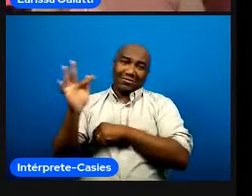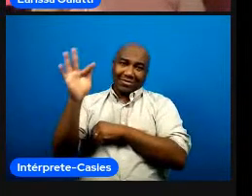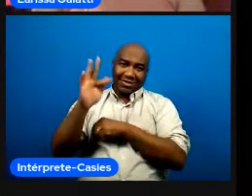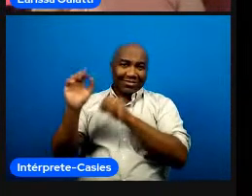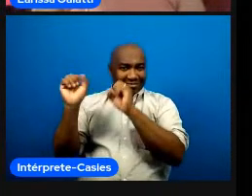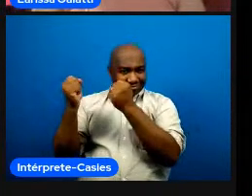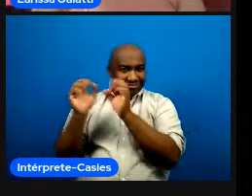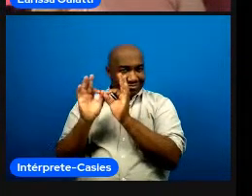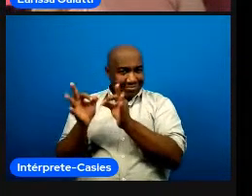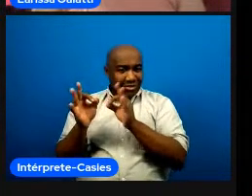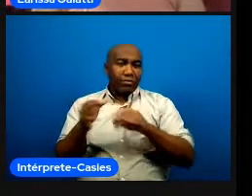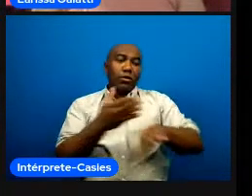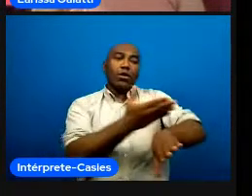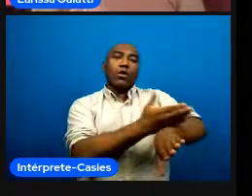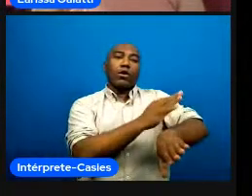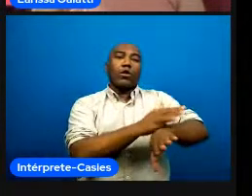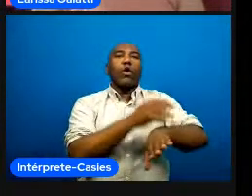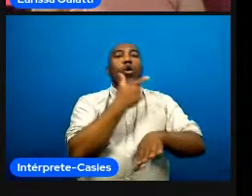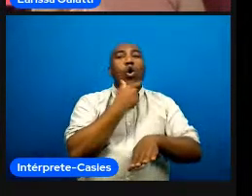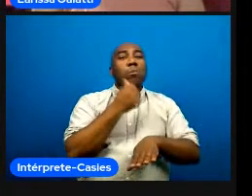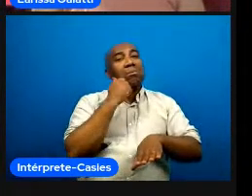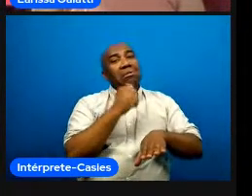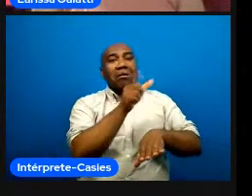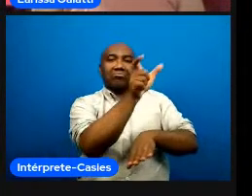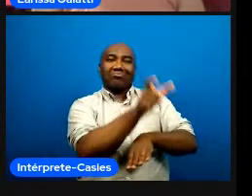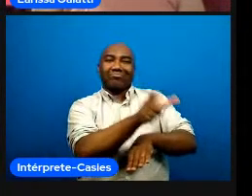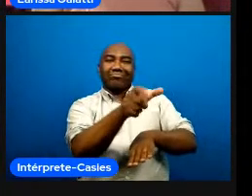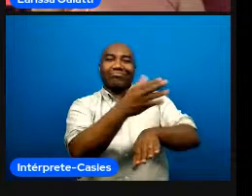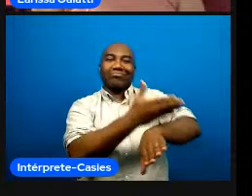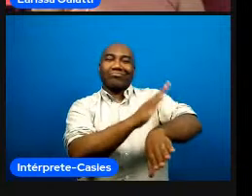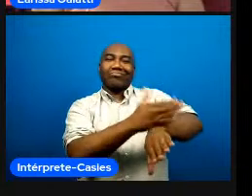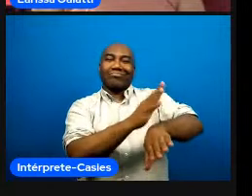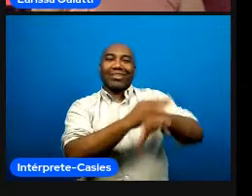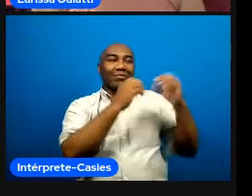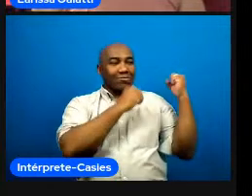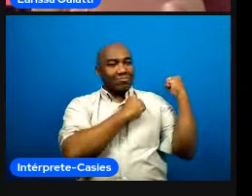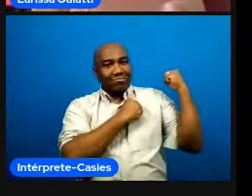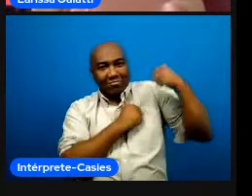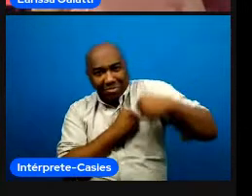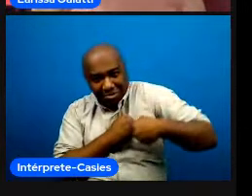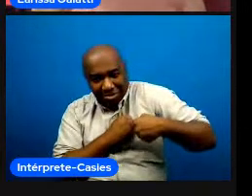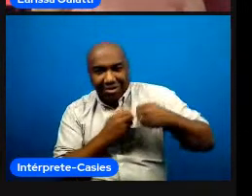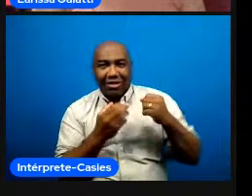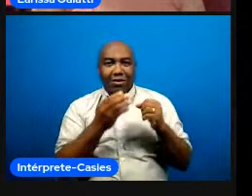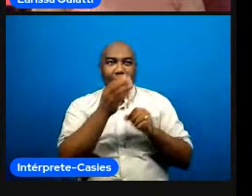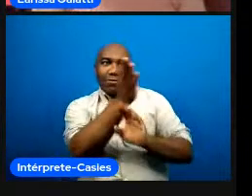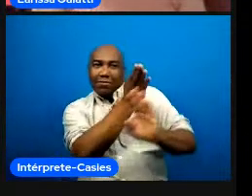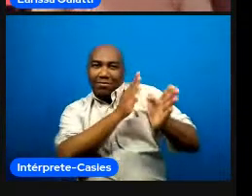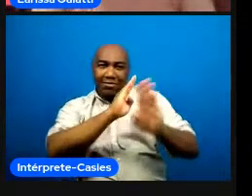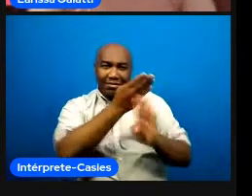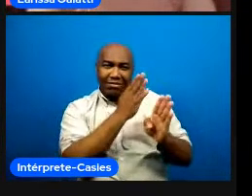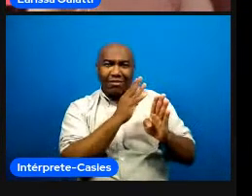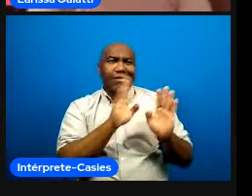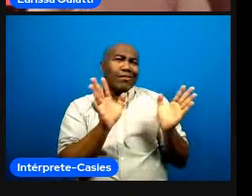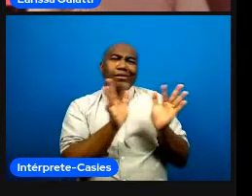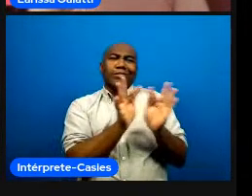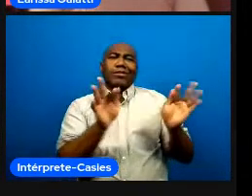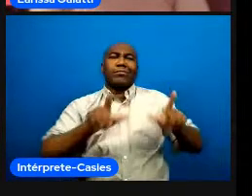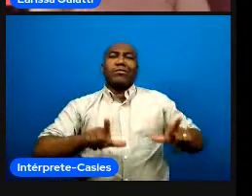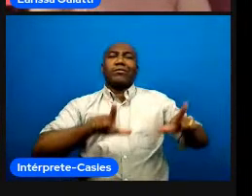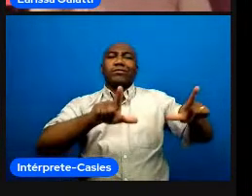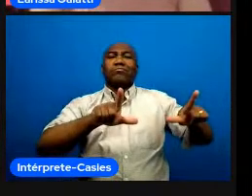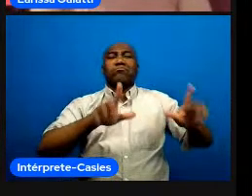modalidades sim mas pra algumas não como futebol e artes marciais mas às vezes tem uma certificação da federação esportiva